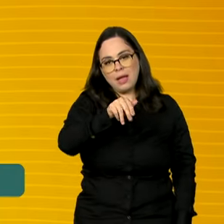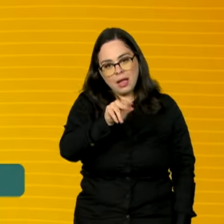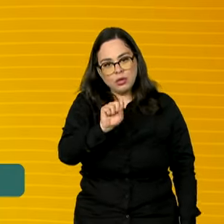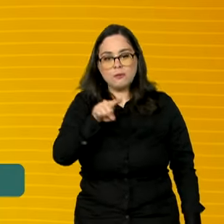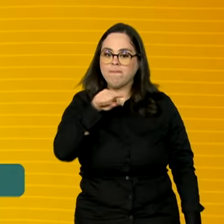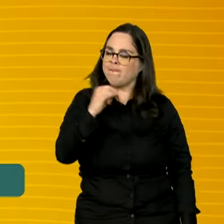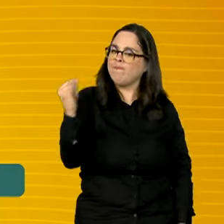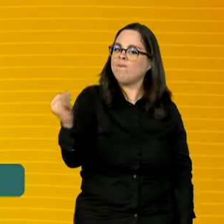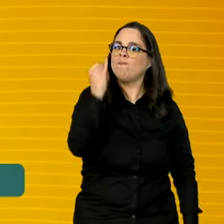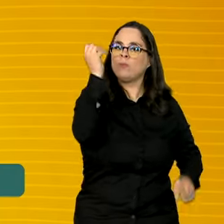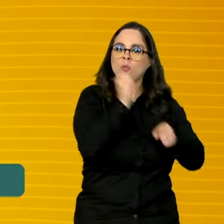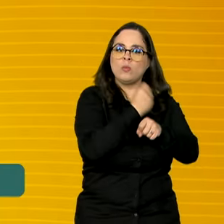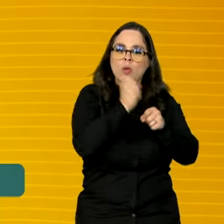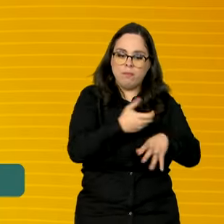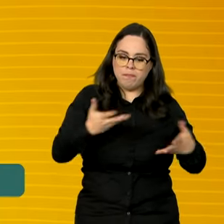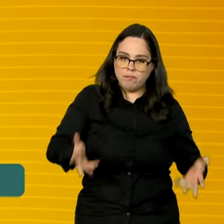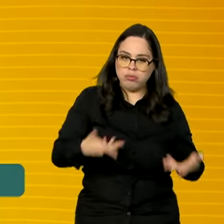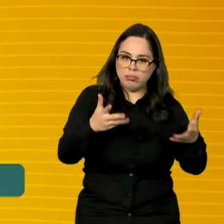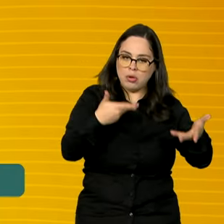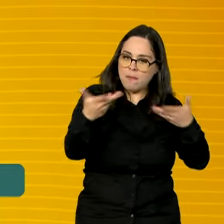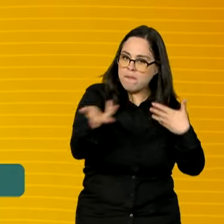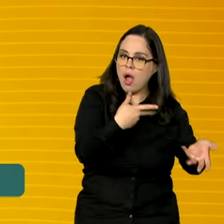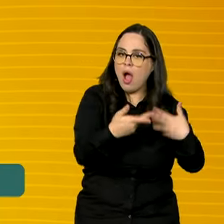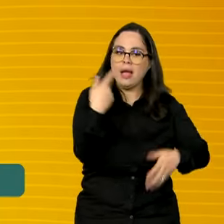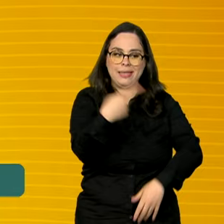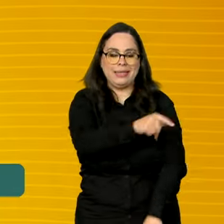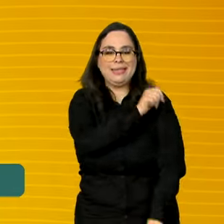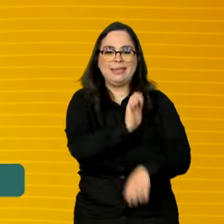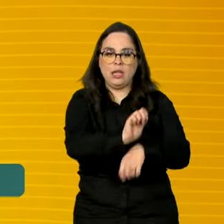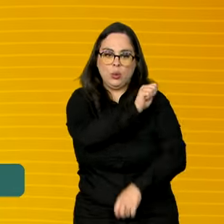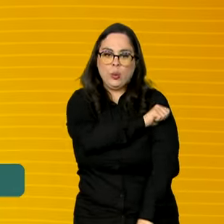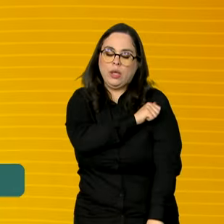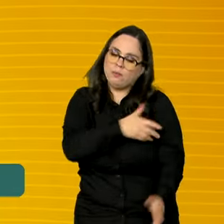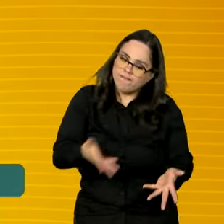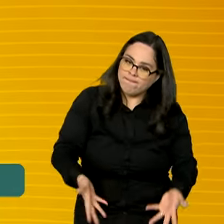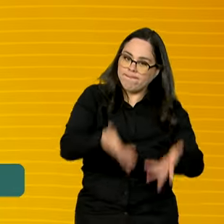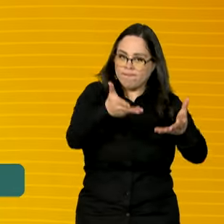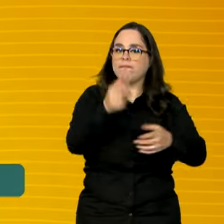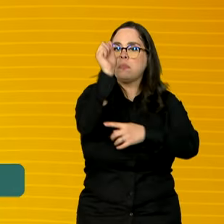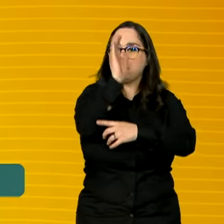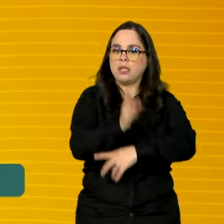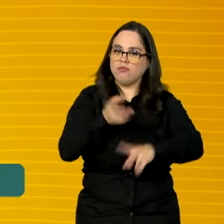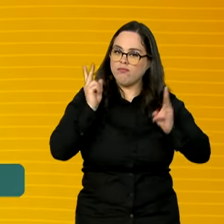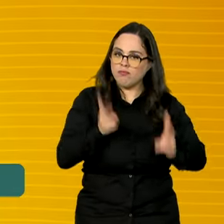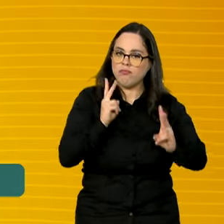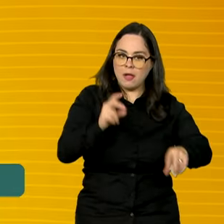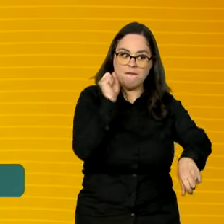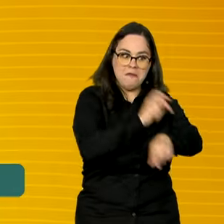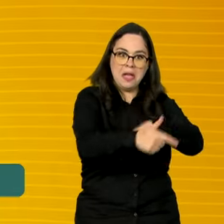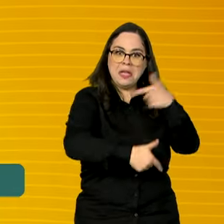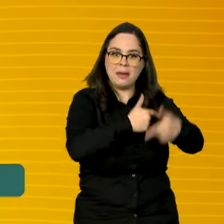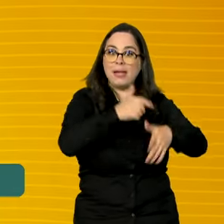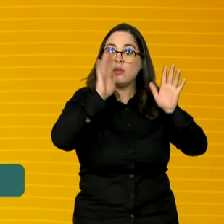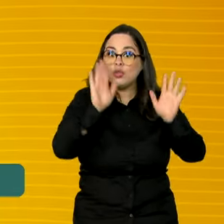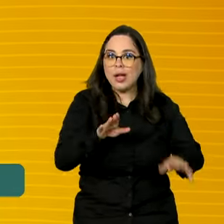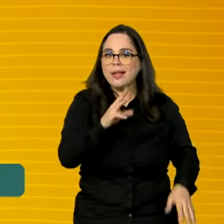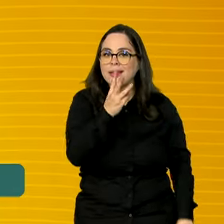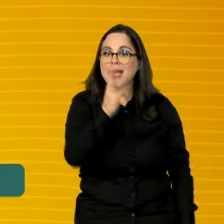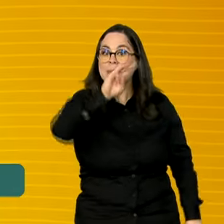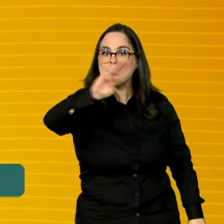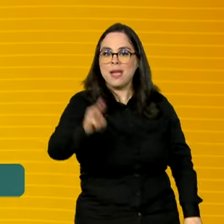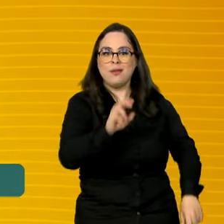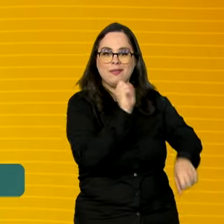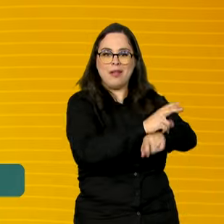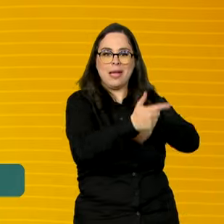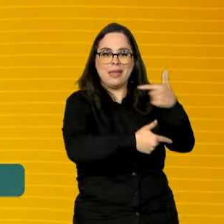relevantes para impulsionar o desenvolvimento do Rio, ajudar o Brasil a continuar gerando emprego. Já foram mais de 3 milhões de